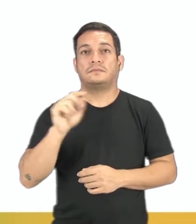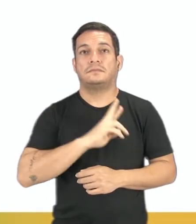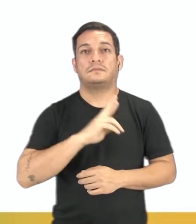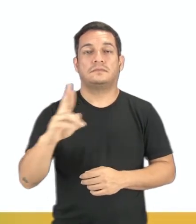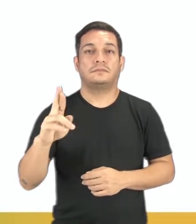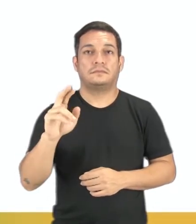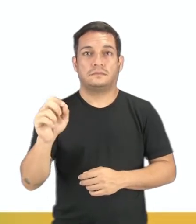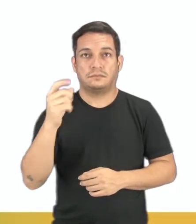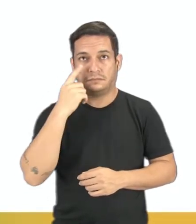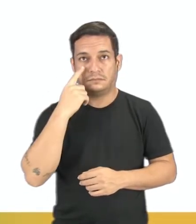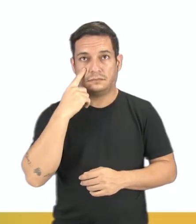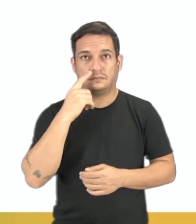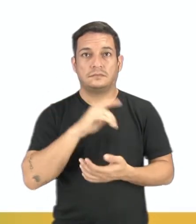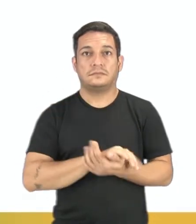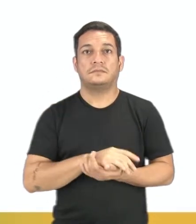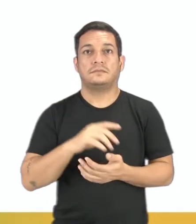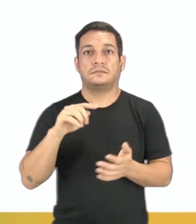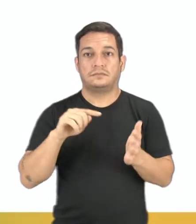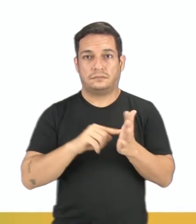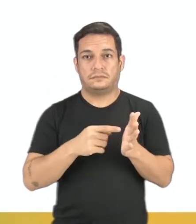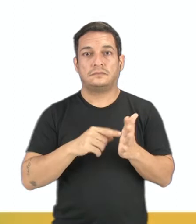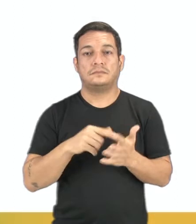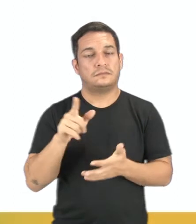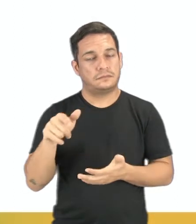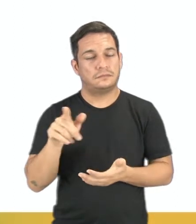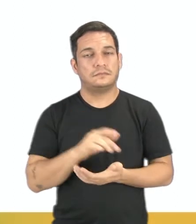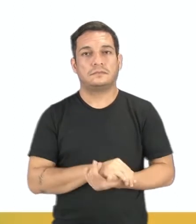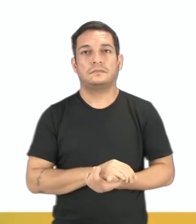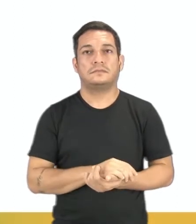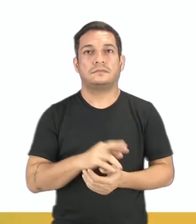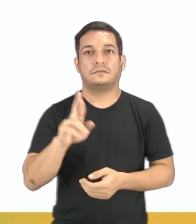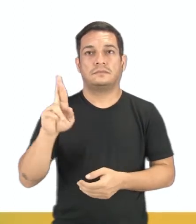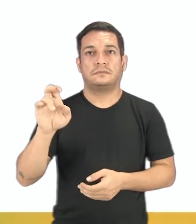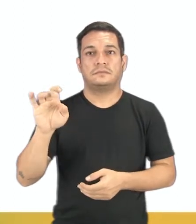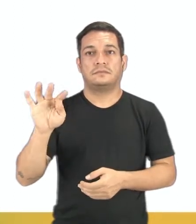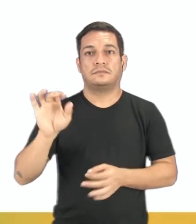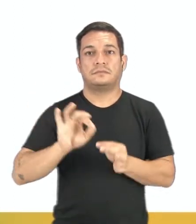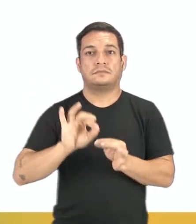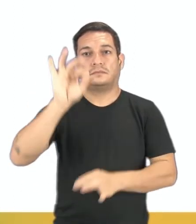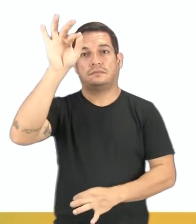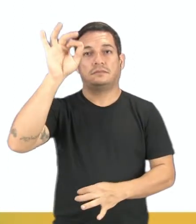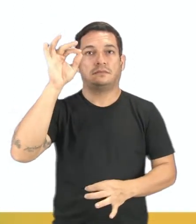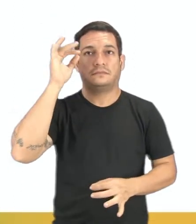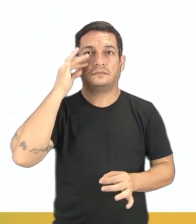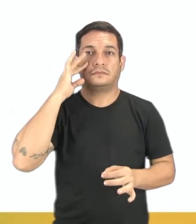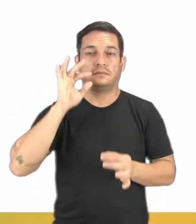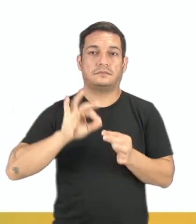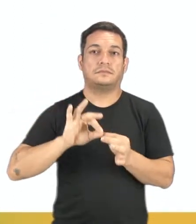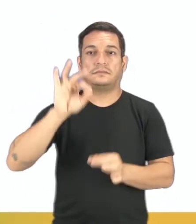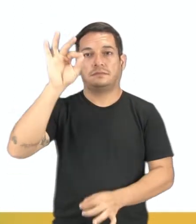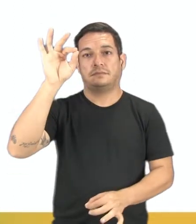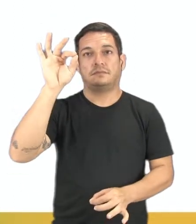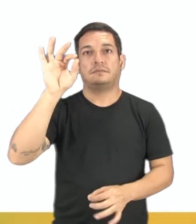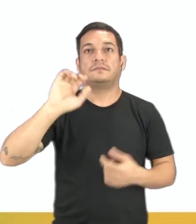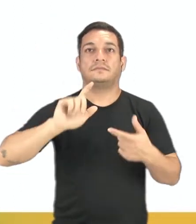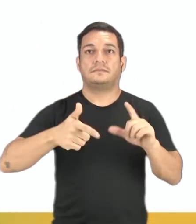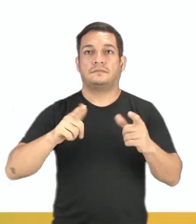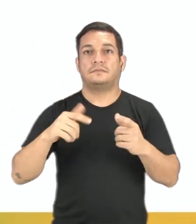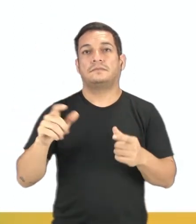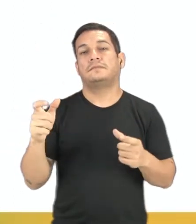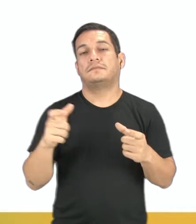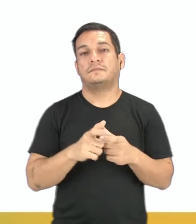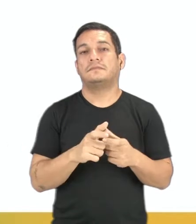representaçãozinha realmente, de um pontozinho. Já da reta, você vai ter uma linha e a letra